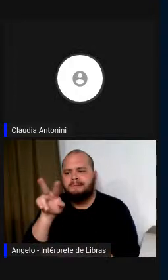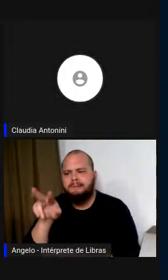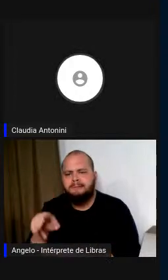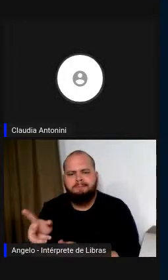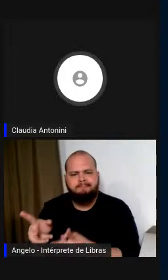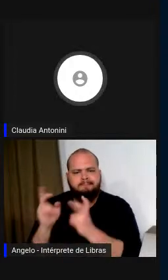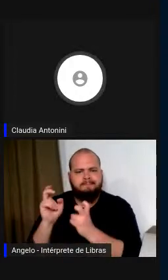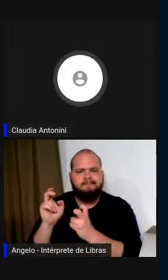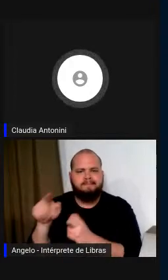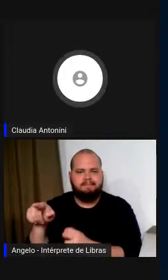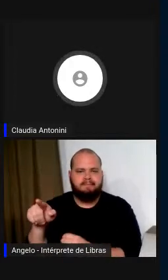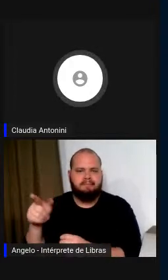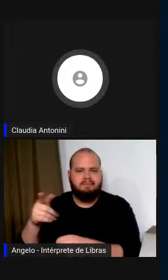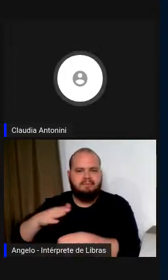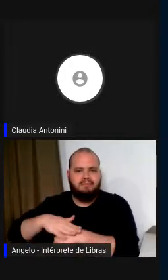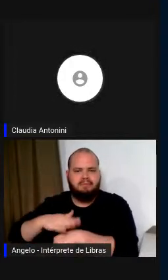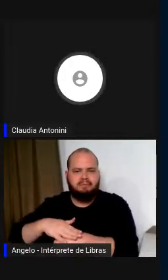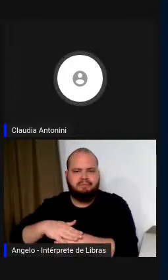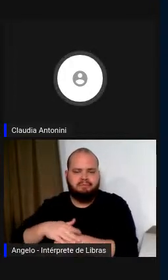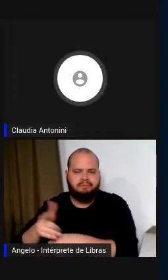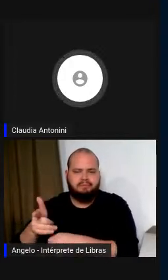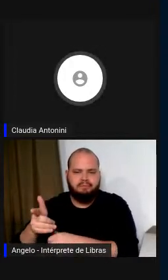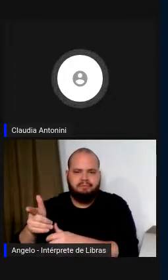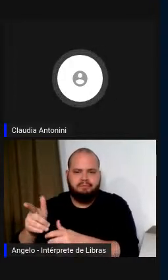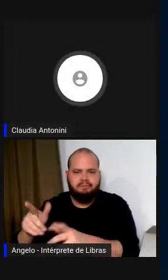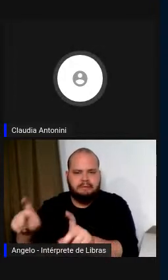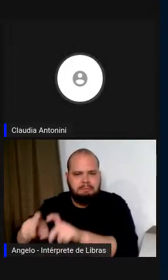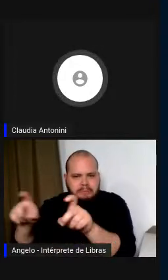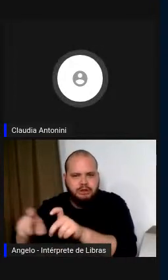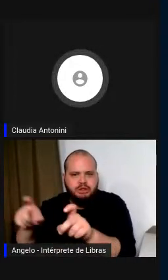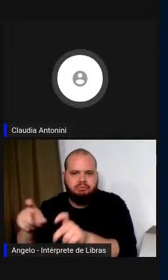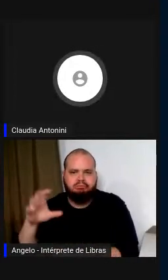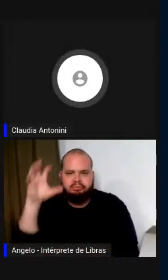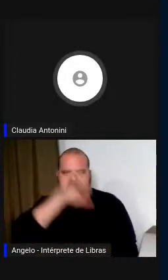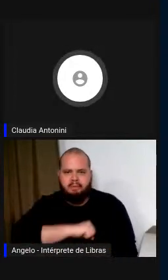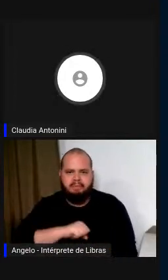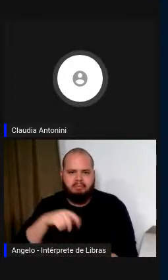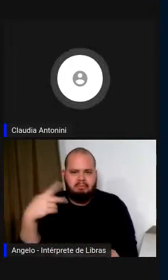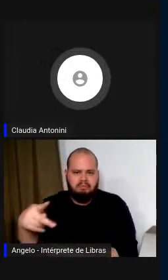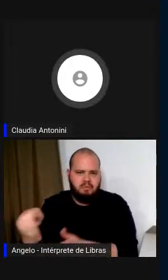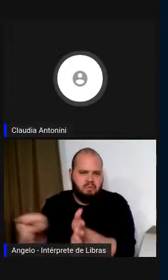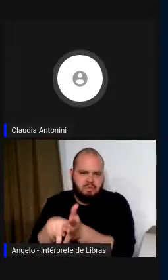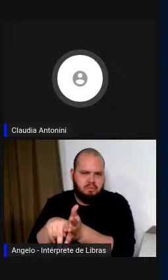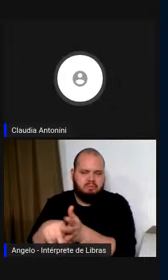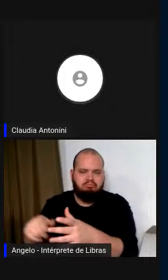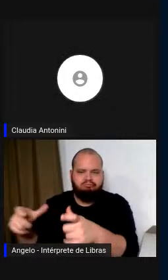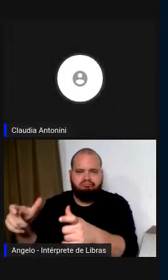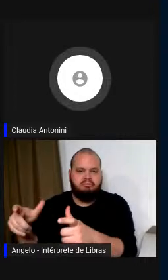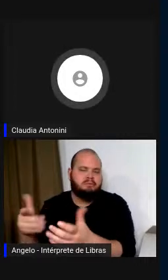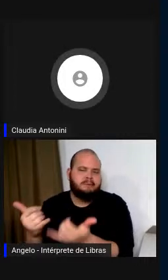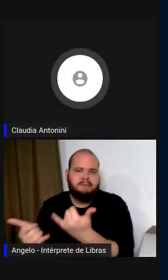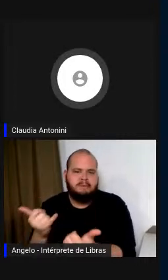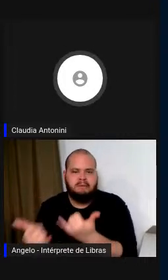chamado machine learner, com o aprendizado automático da máquina, aquelas que podem ser